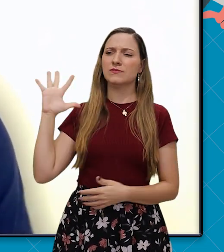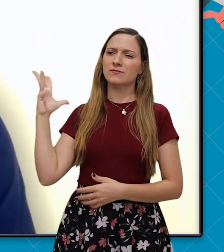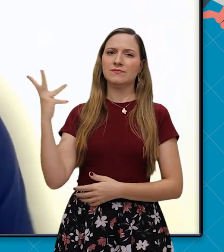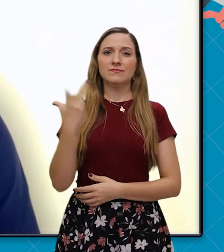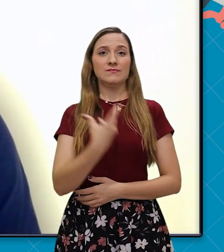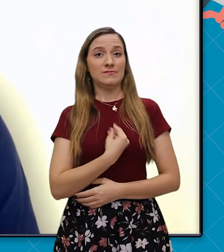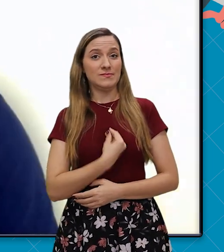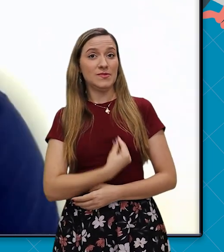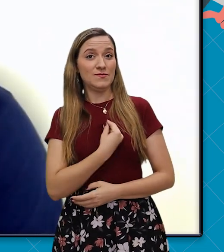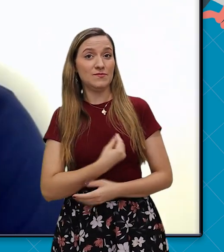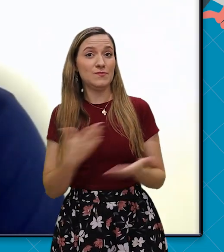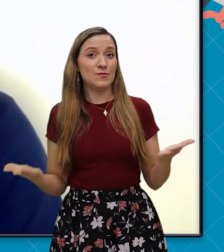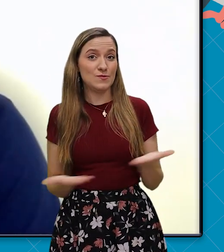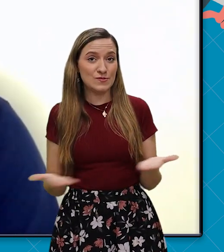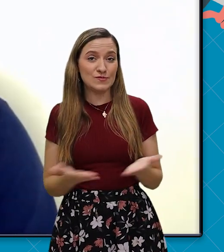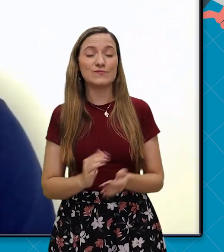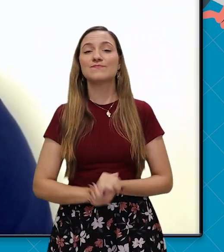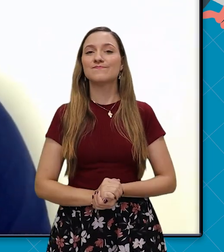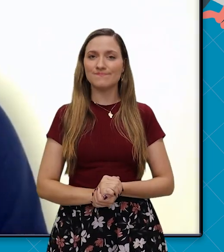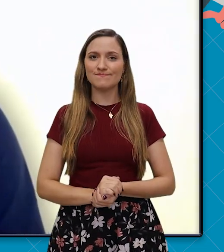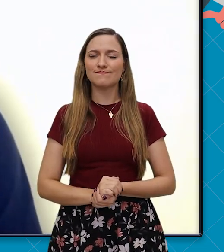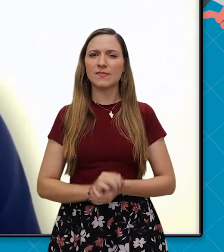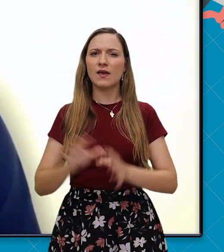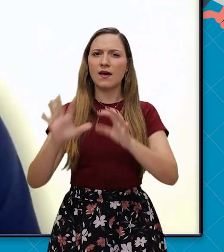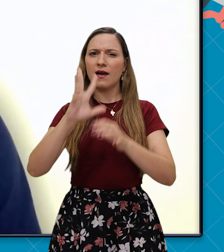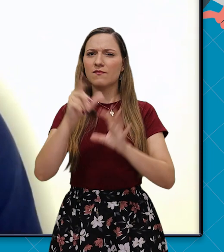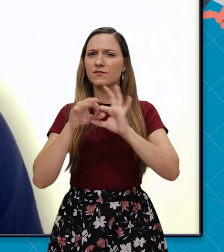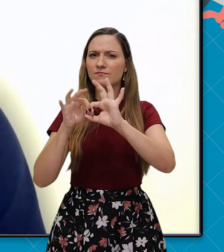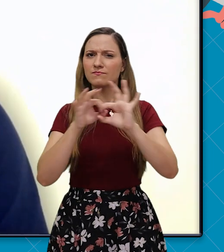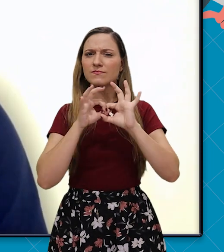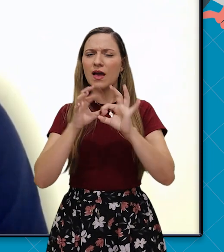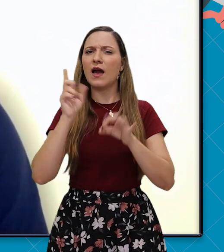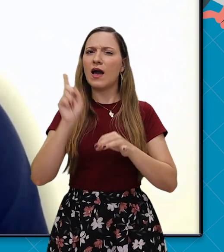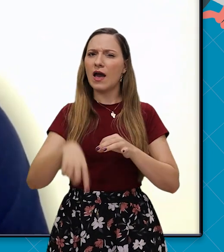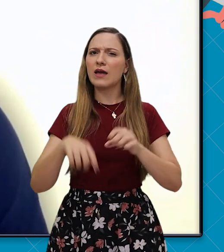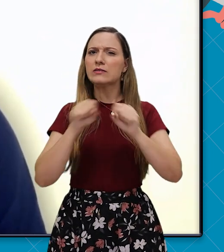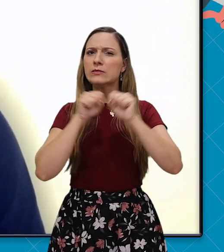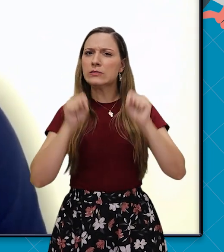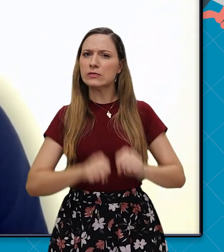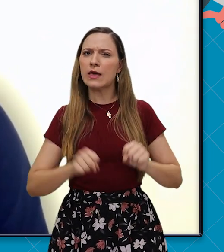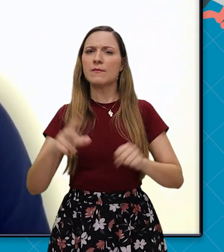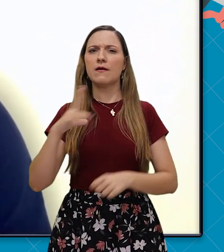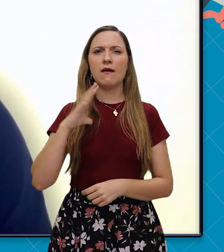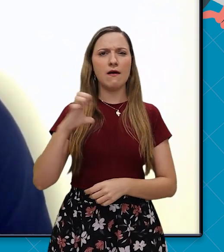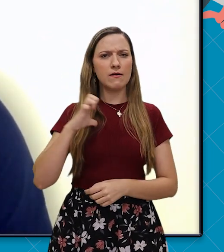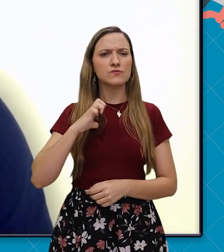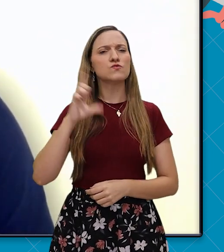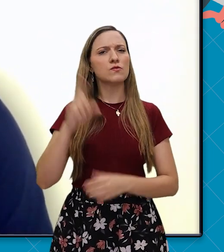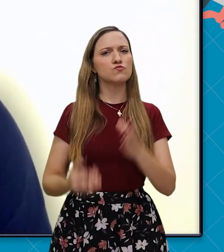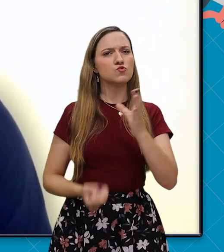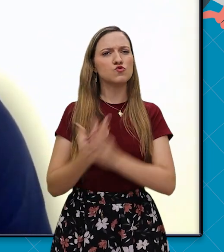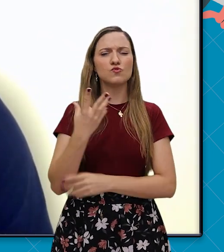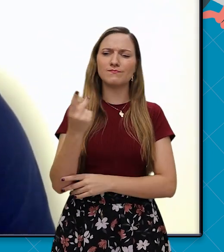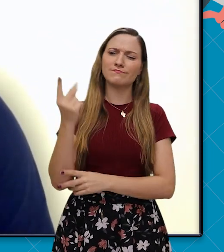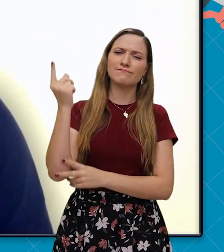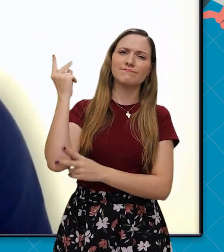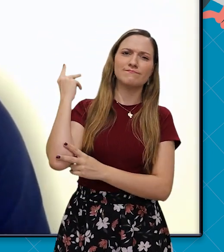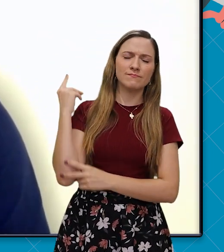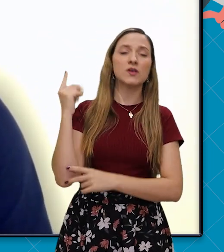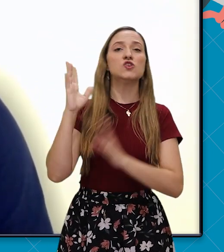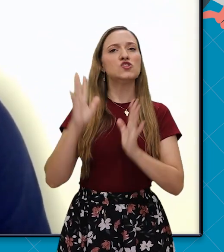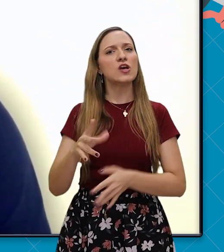o presente. O Panafricanismo, como sistema étnico, tem suas origens na antiguidade e promove